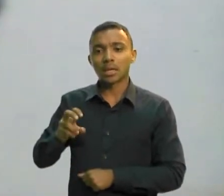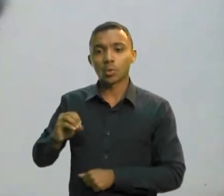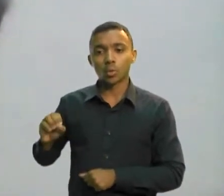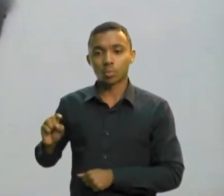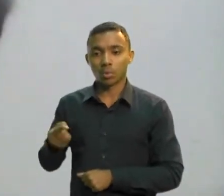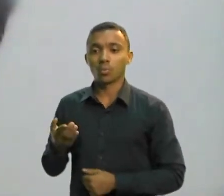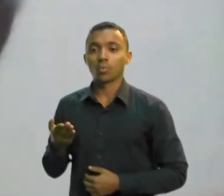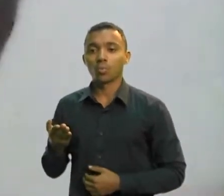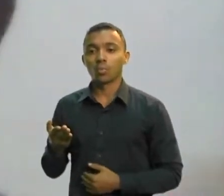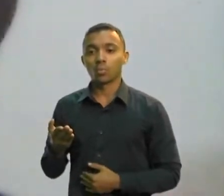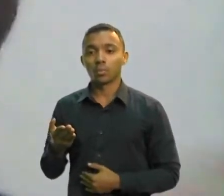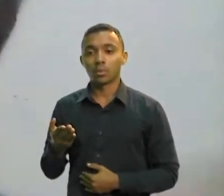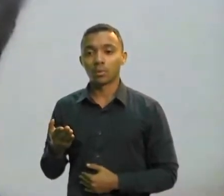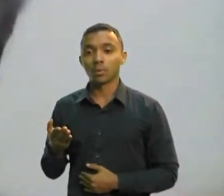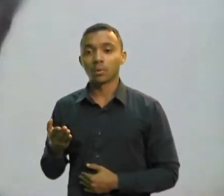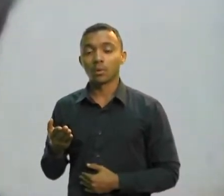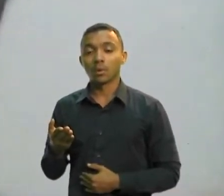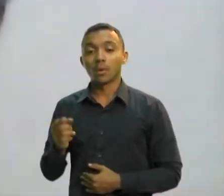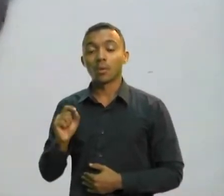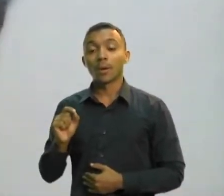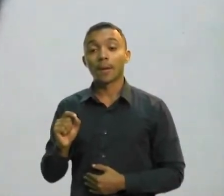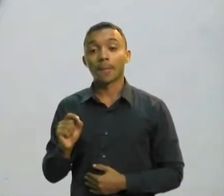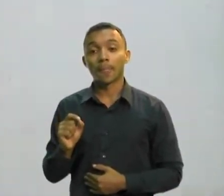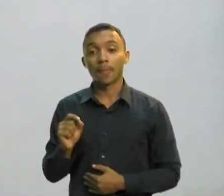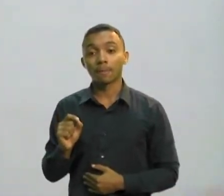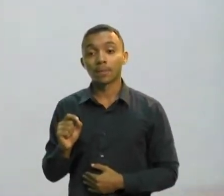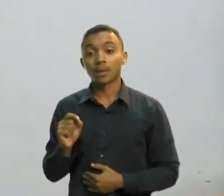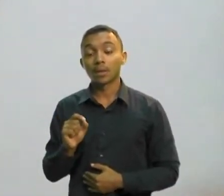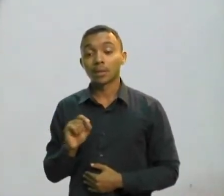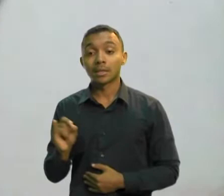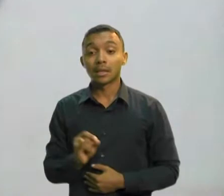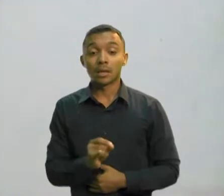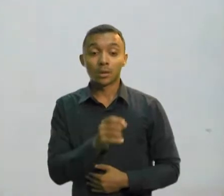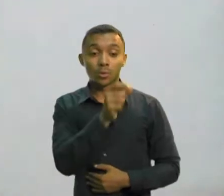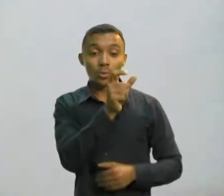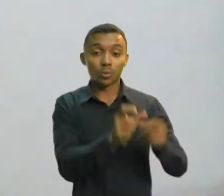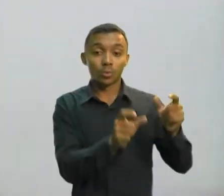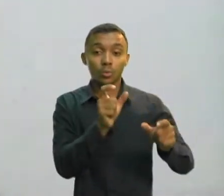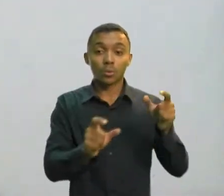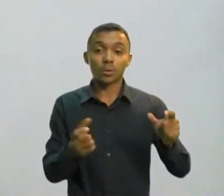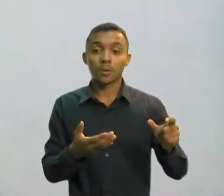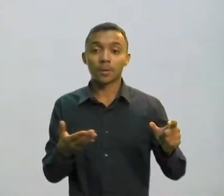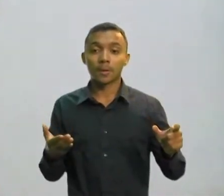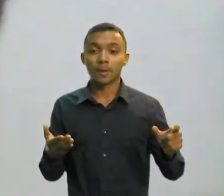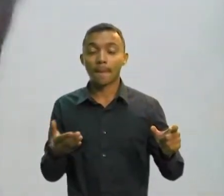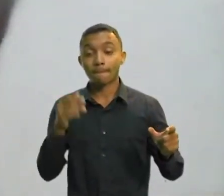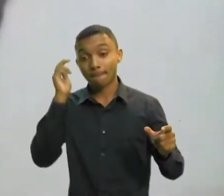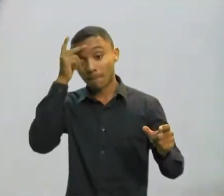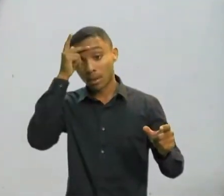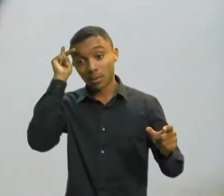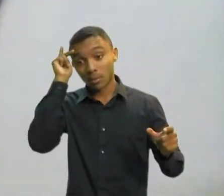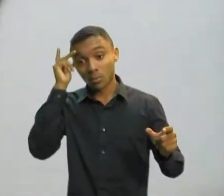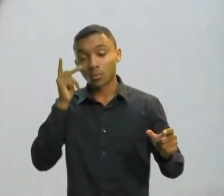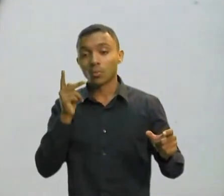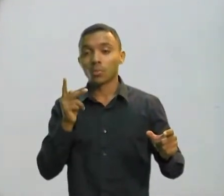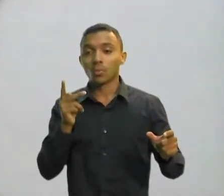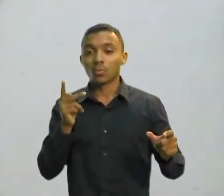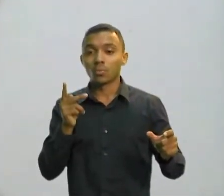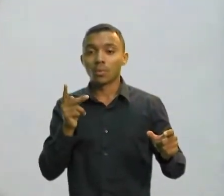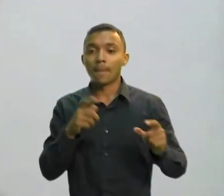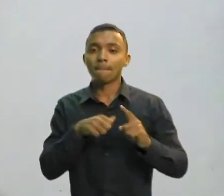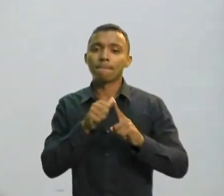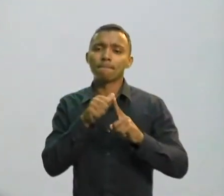aquelas pessoas físicas residentes no Brasil que tiveram rendimentos isentos ou